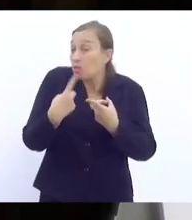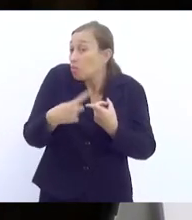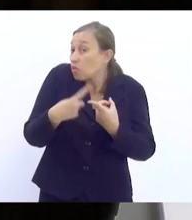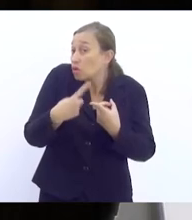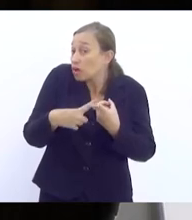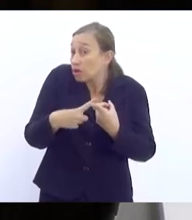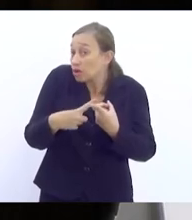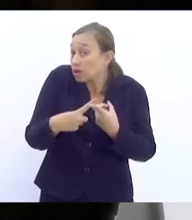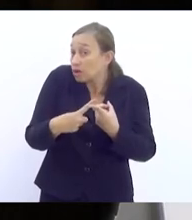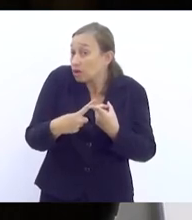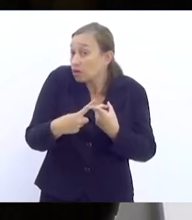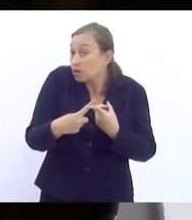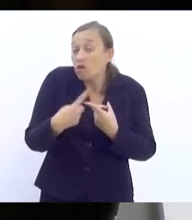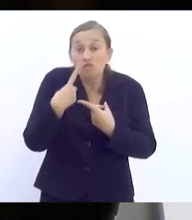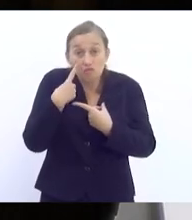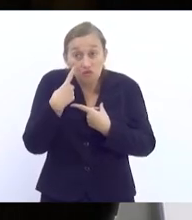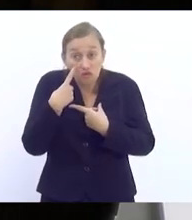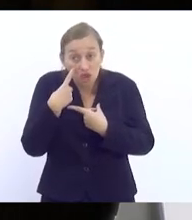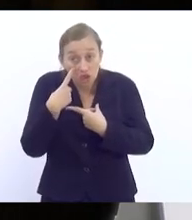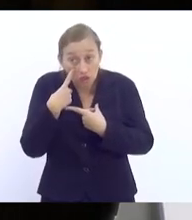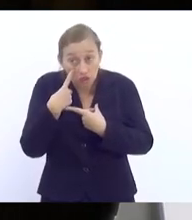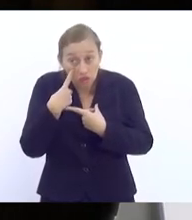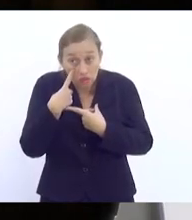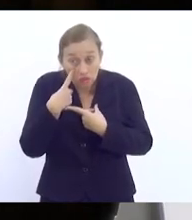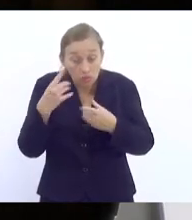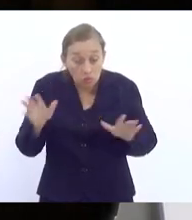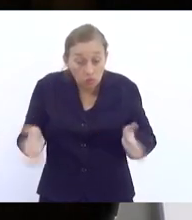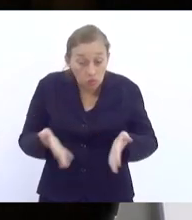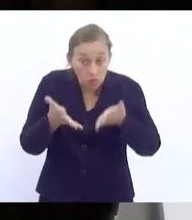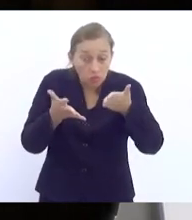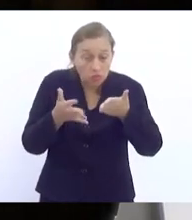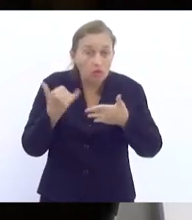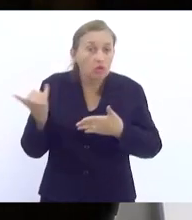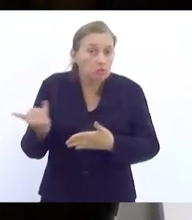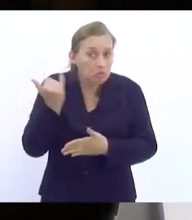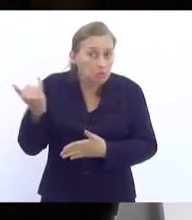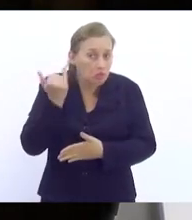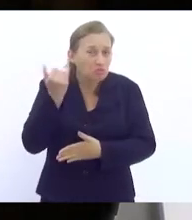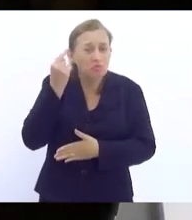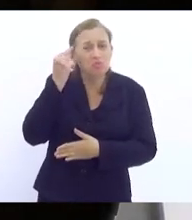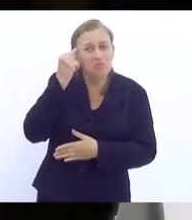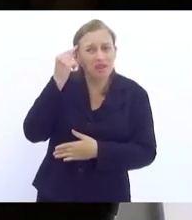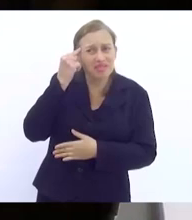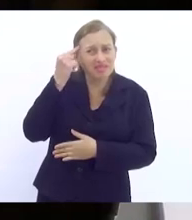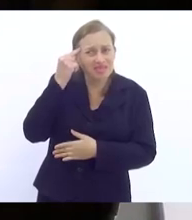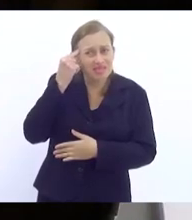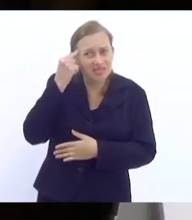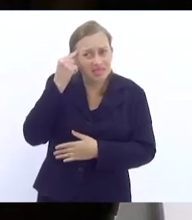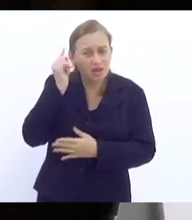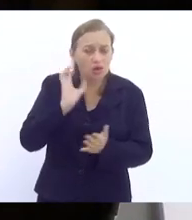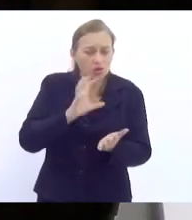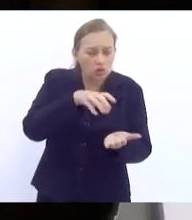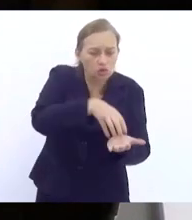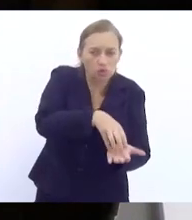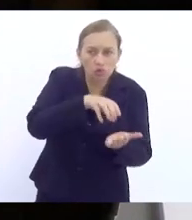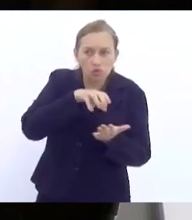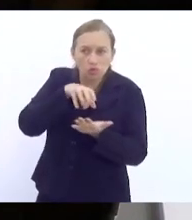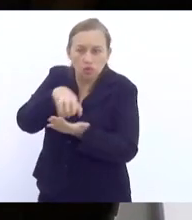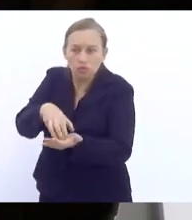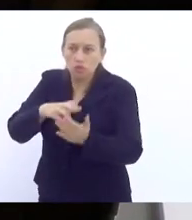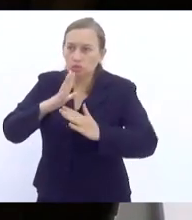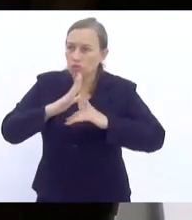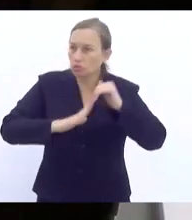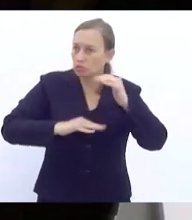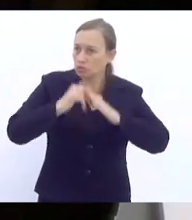porque vejo que há uma iniciativa importante de pensar que núcleos profissionais são esses